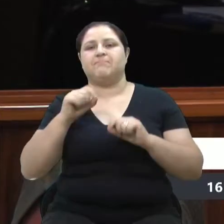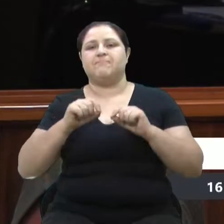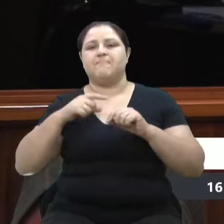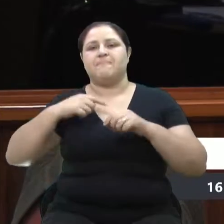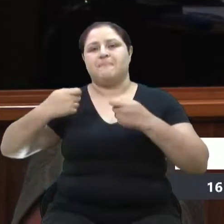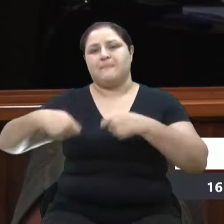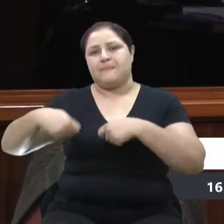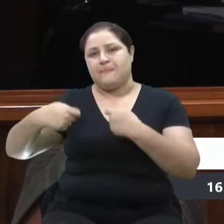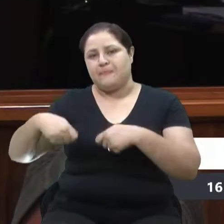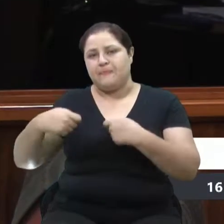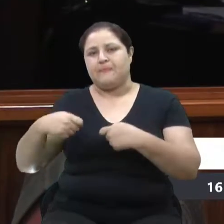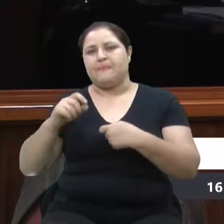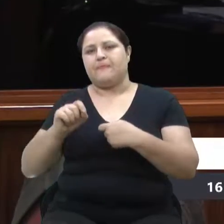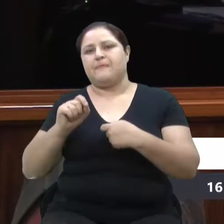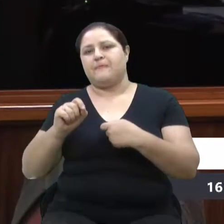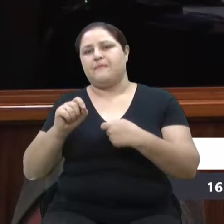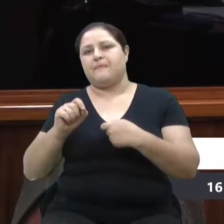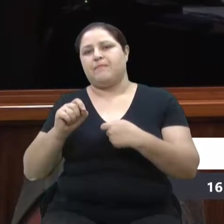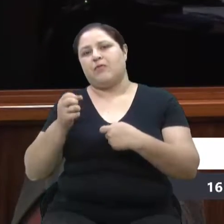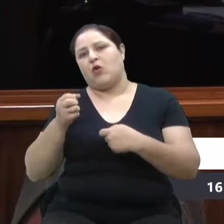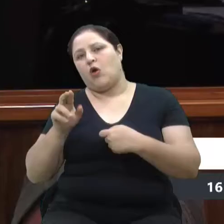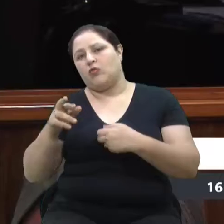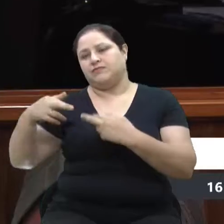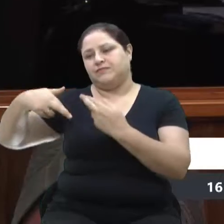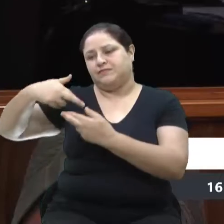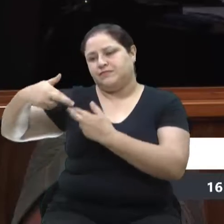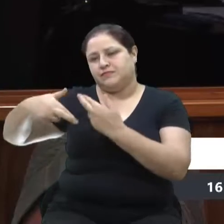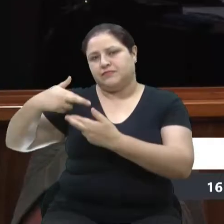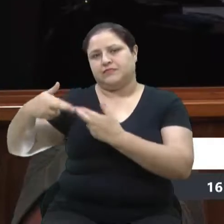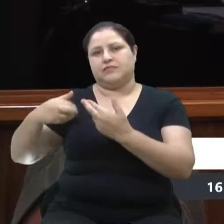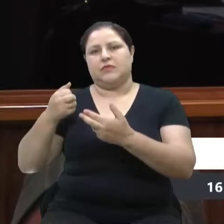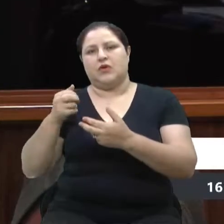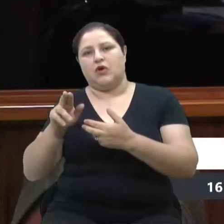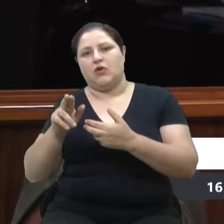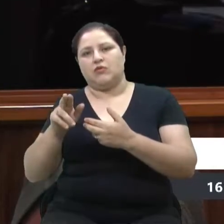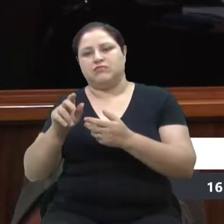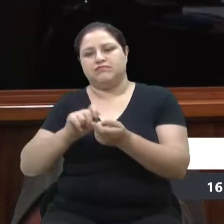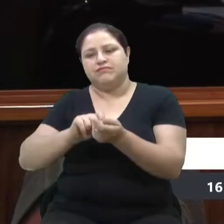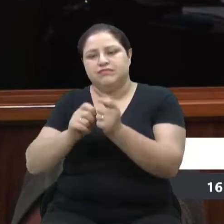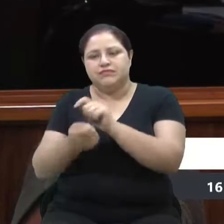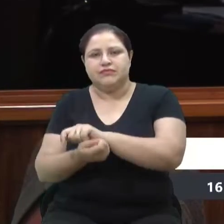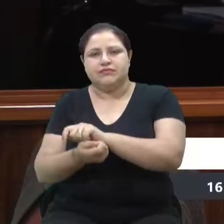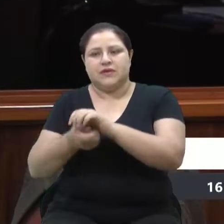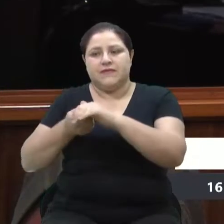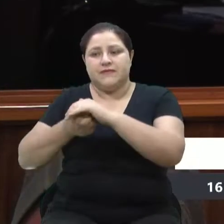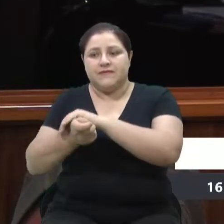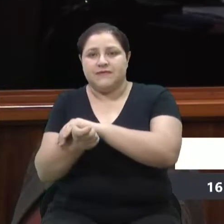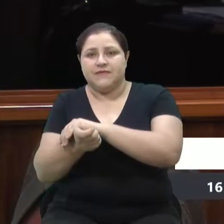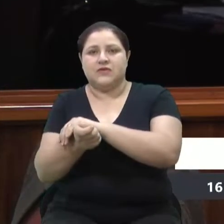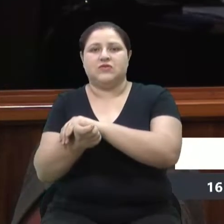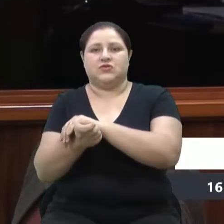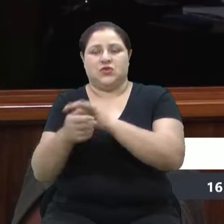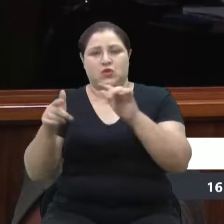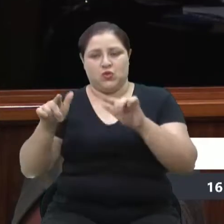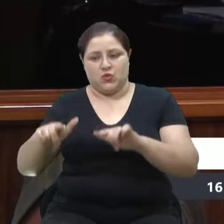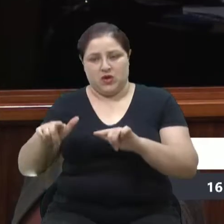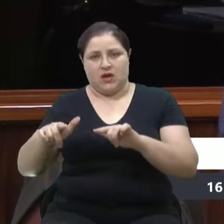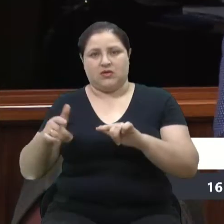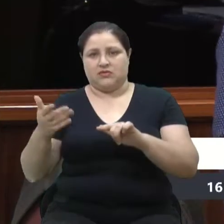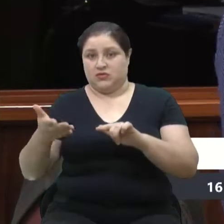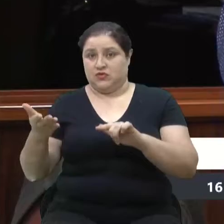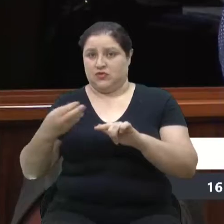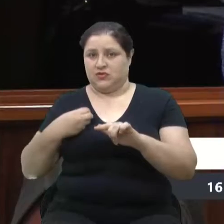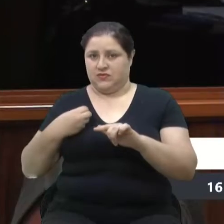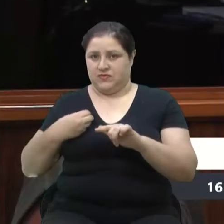de ou reformar, ou adequar, ou investir no local atual. E a informação